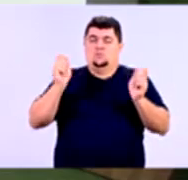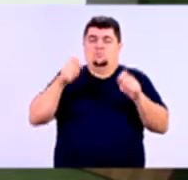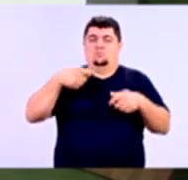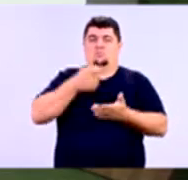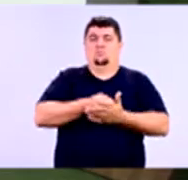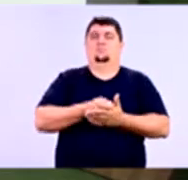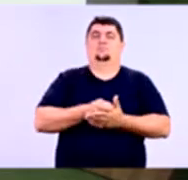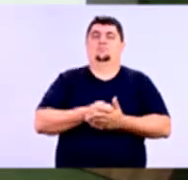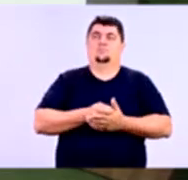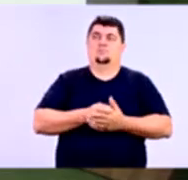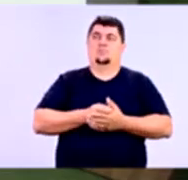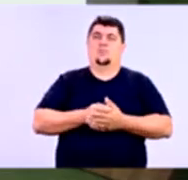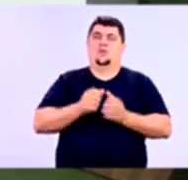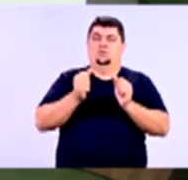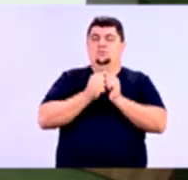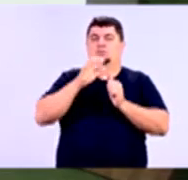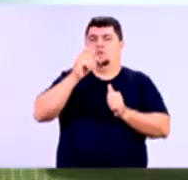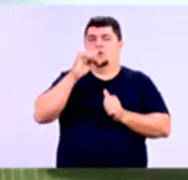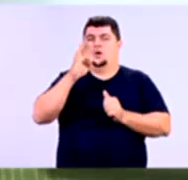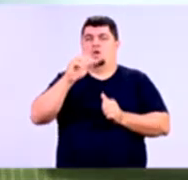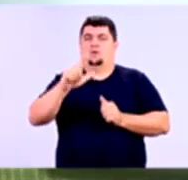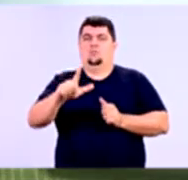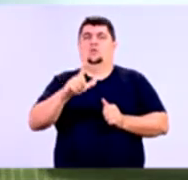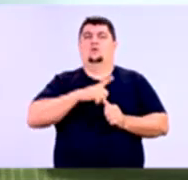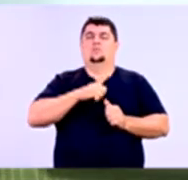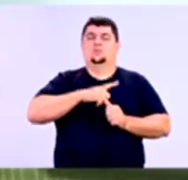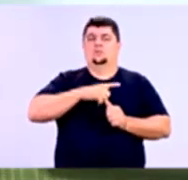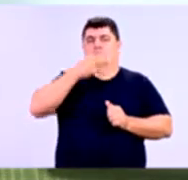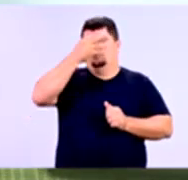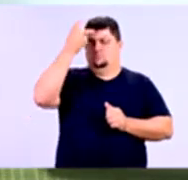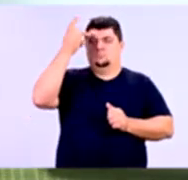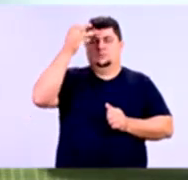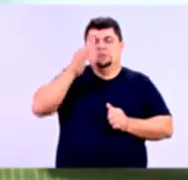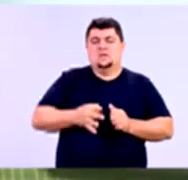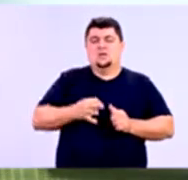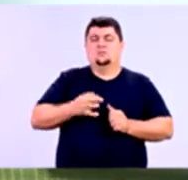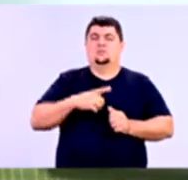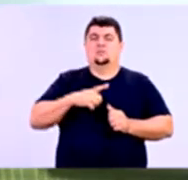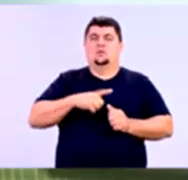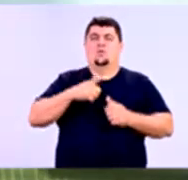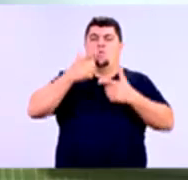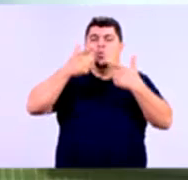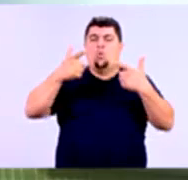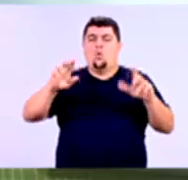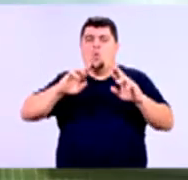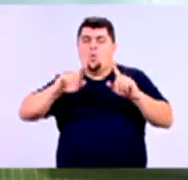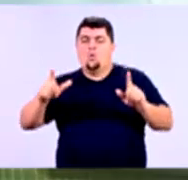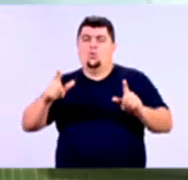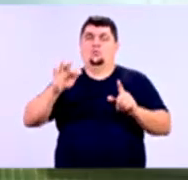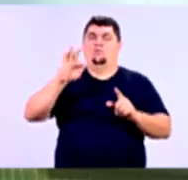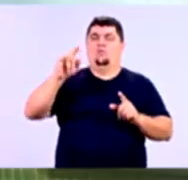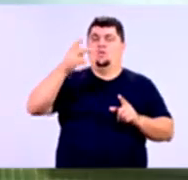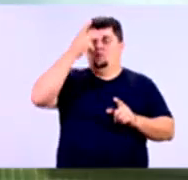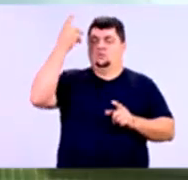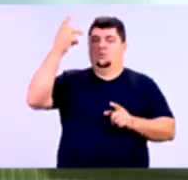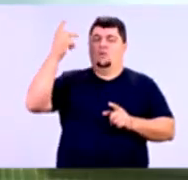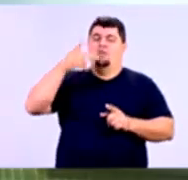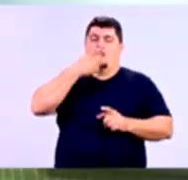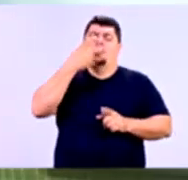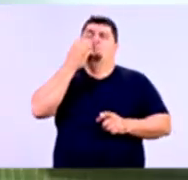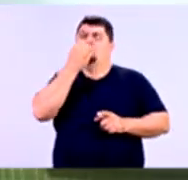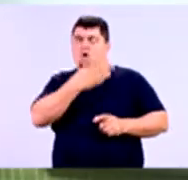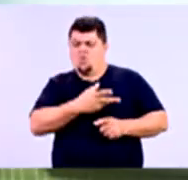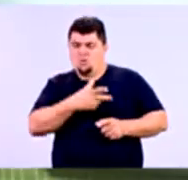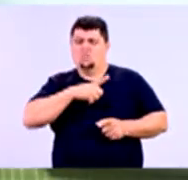ótimo, professor. Junto com o capital garantidor, gente tem, assim, como garantia, às vezes, não só o capital, mas também a credibilidade de outra pessoa. que vai